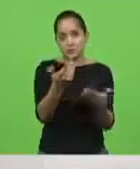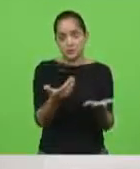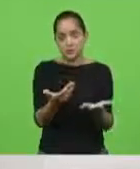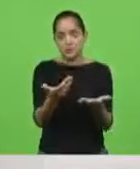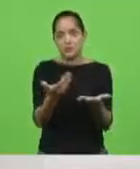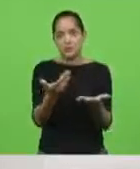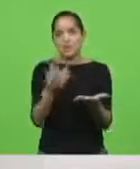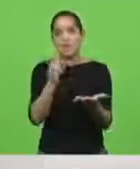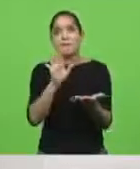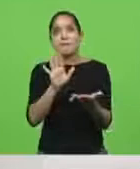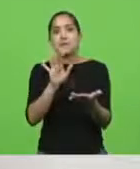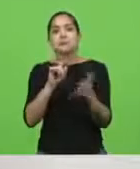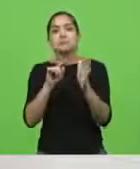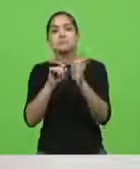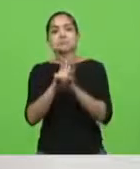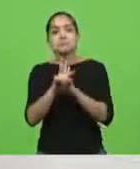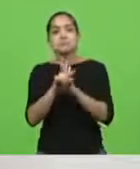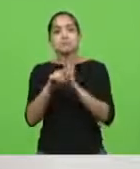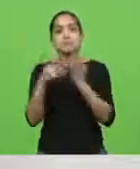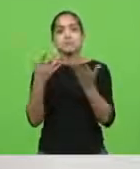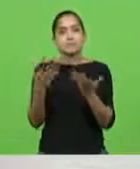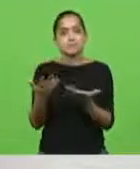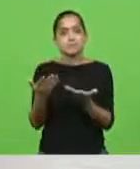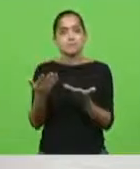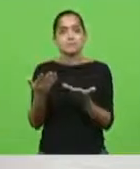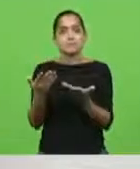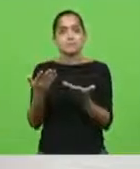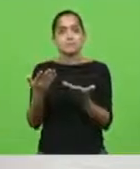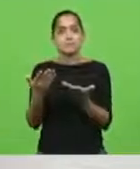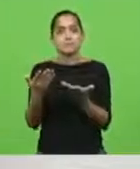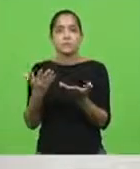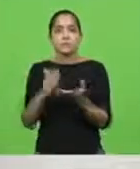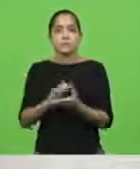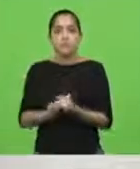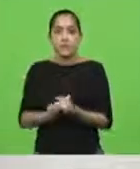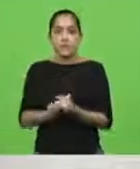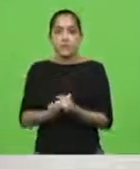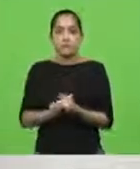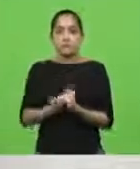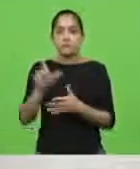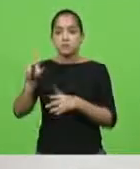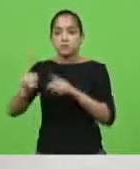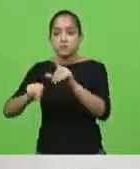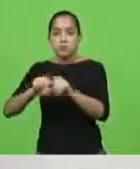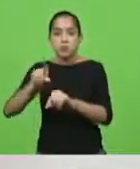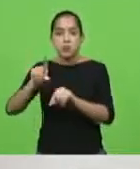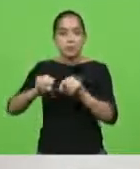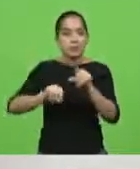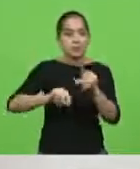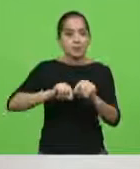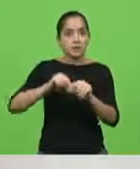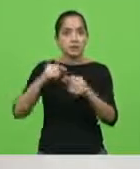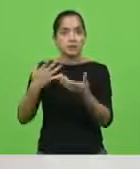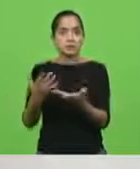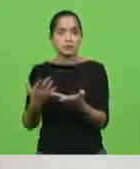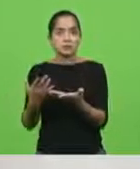se, de fato, estamos privilegiando nessa nova fase